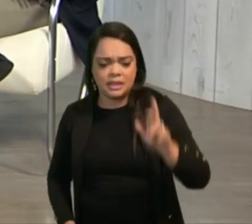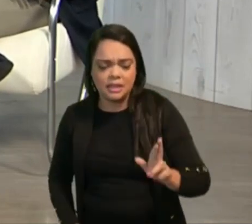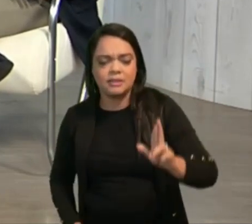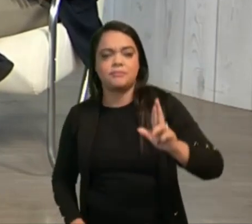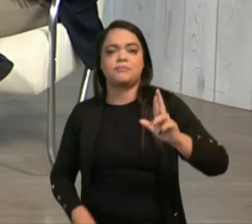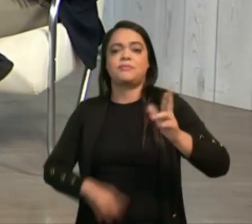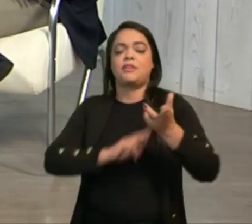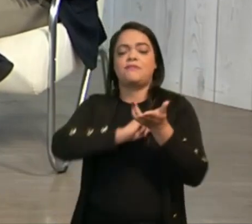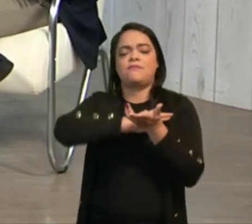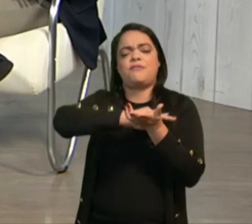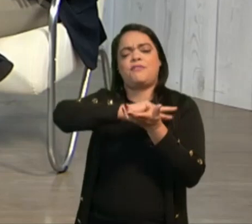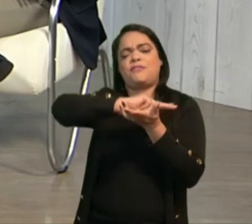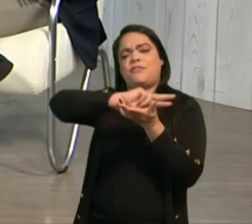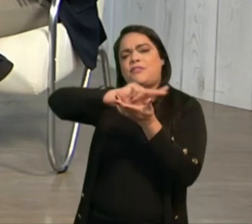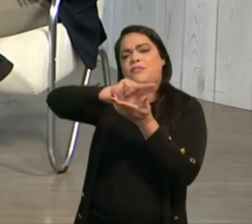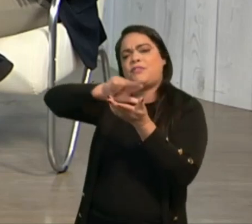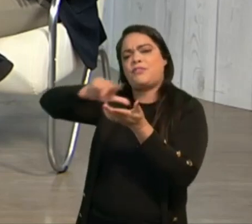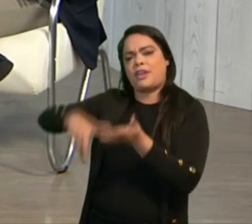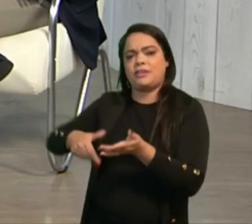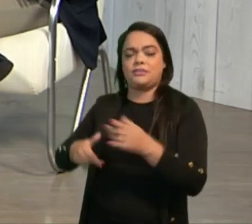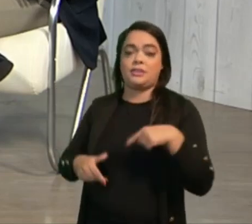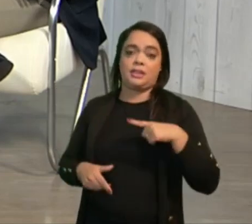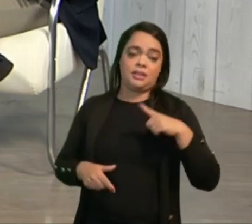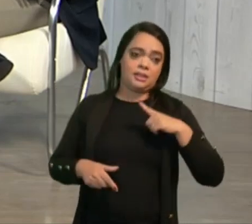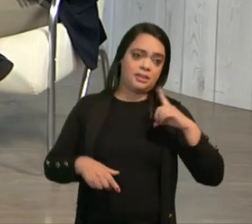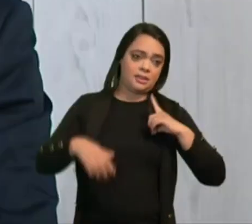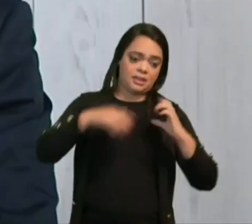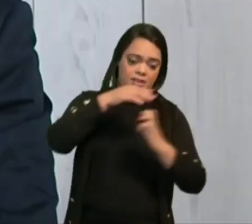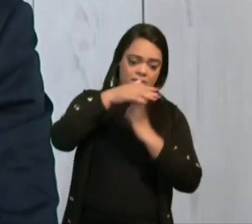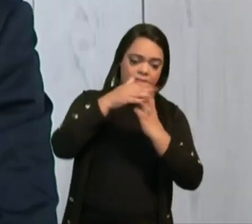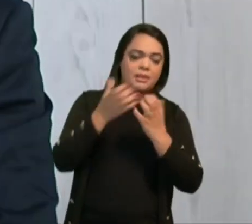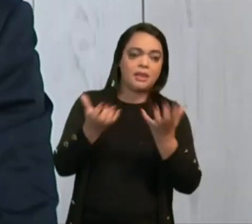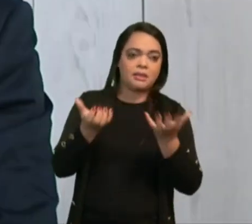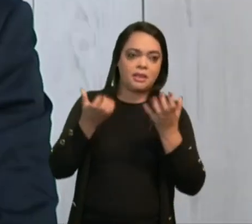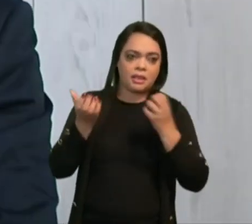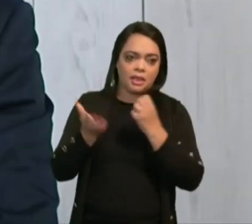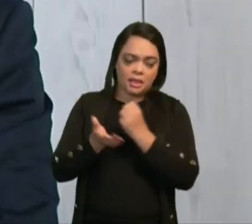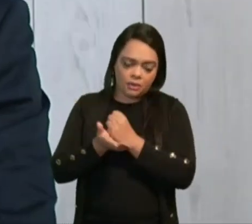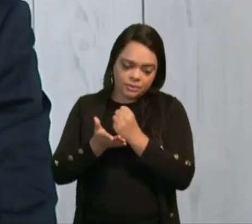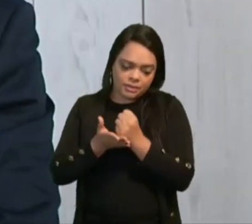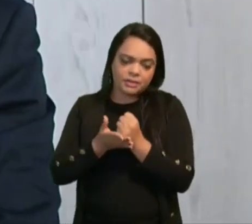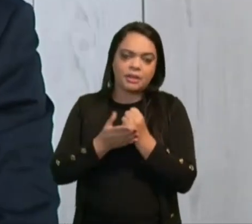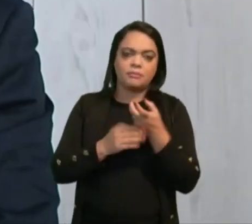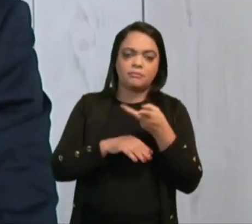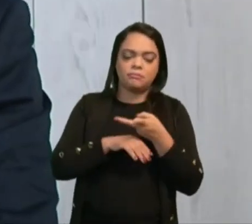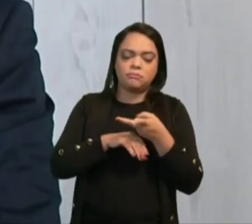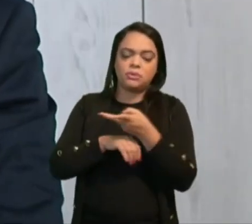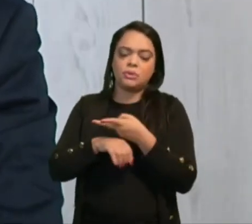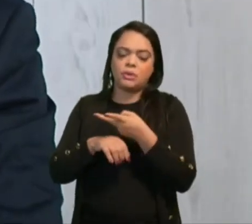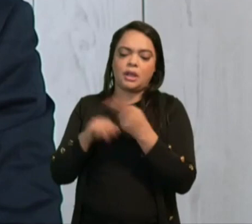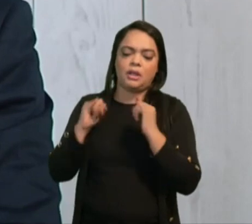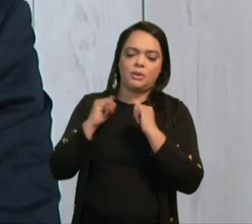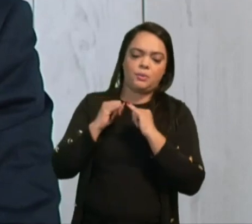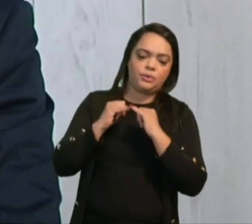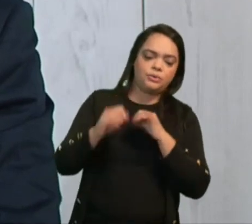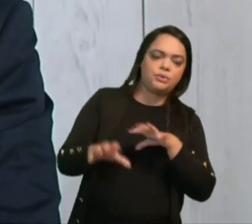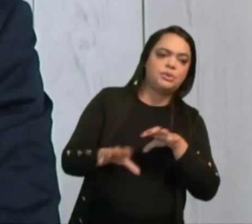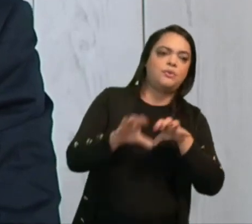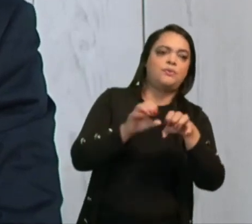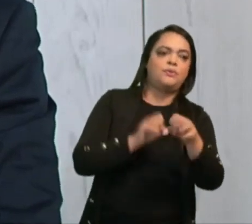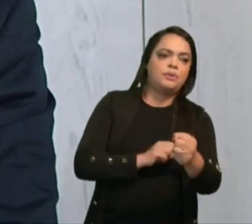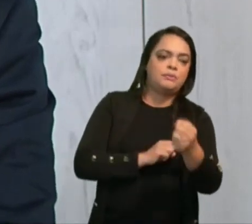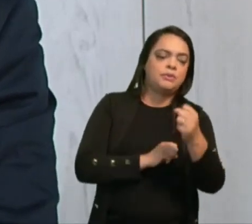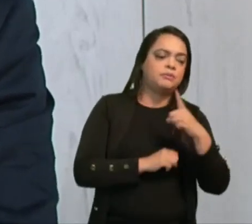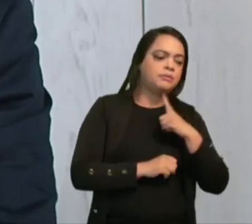entidades formadoras. Basta o empresário que deseja contratar o aprendiz, procurar uma dessas entidades formadoras e